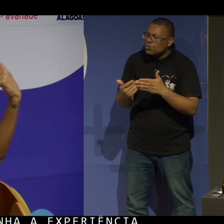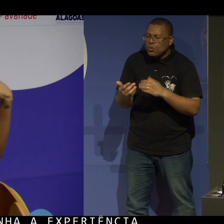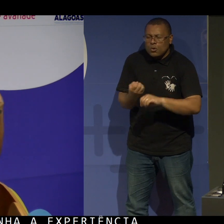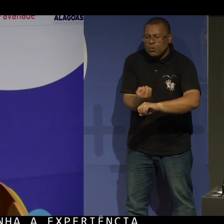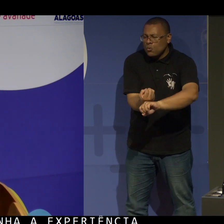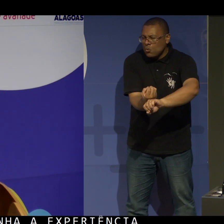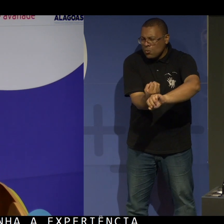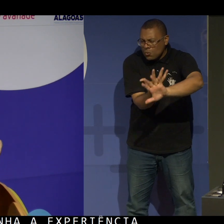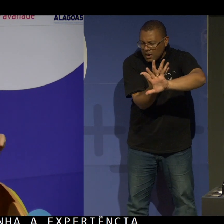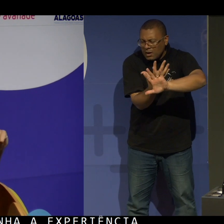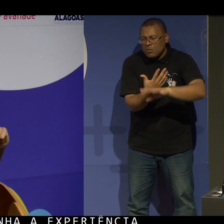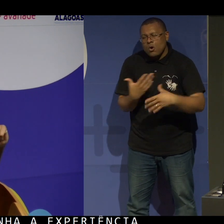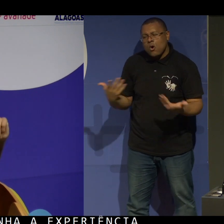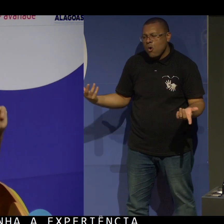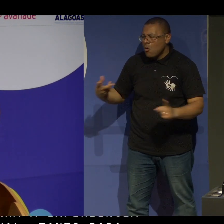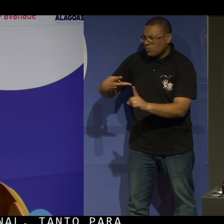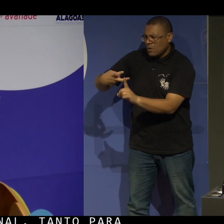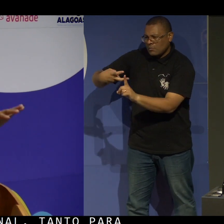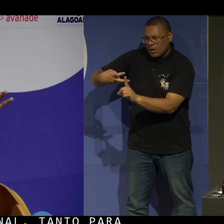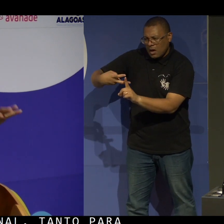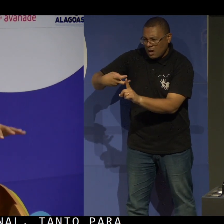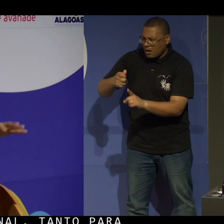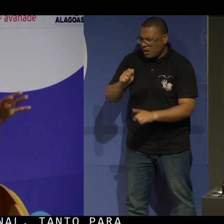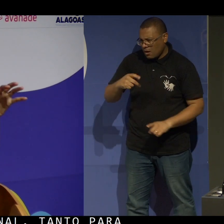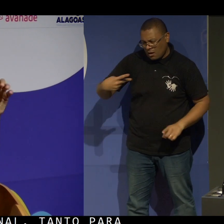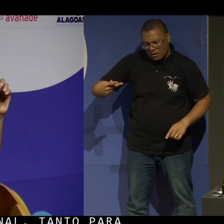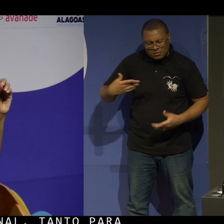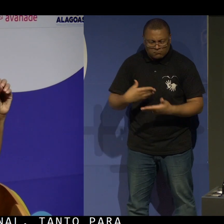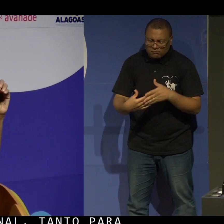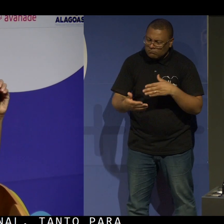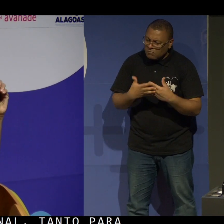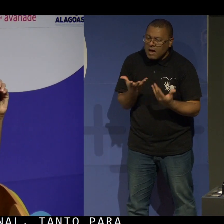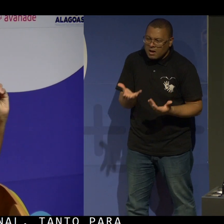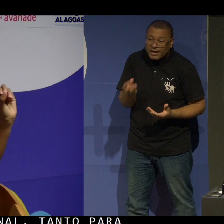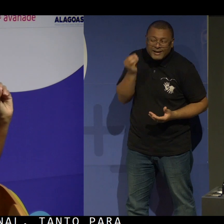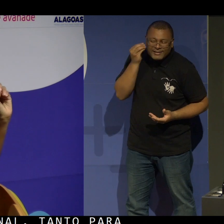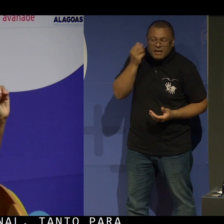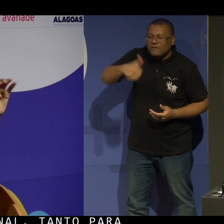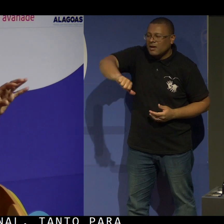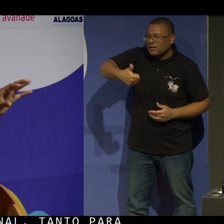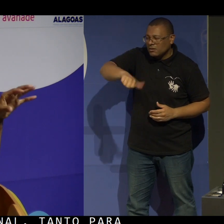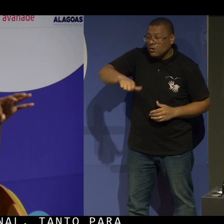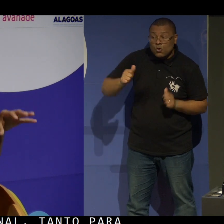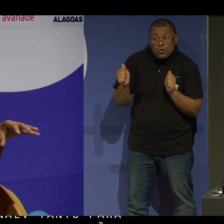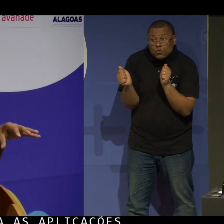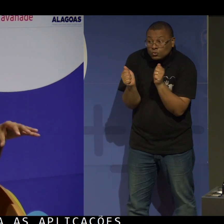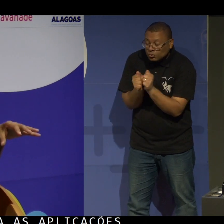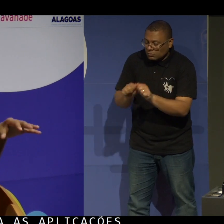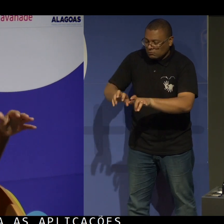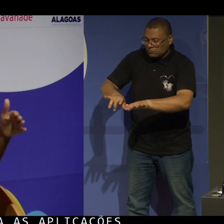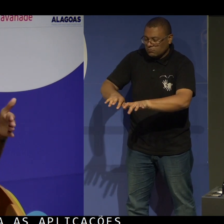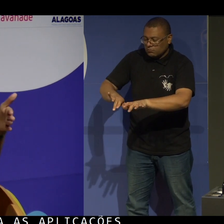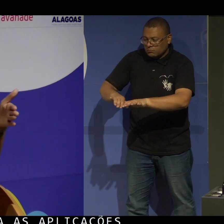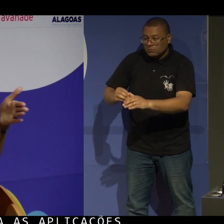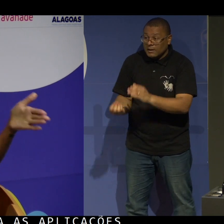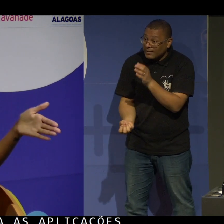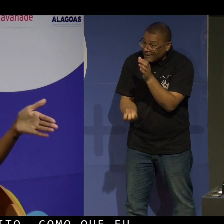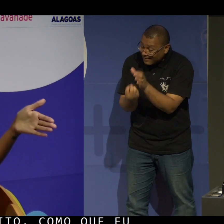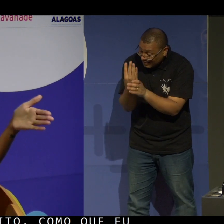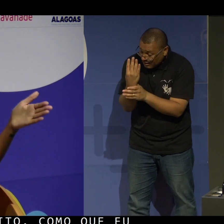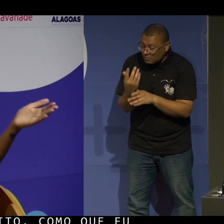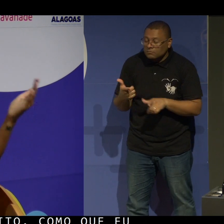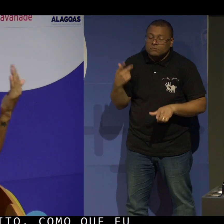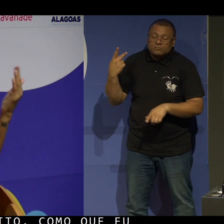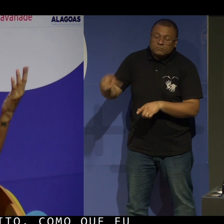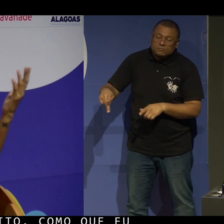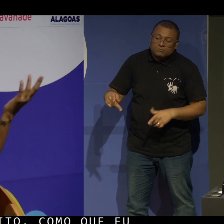para as aplicações mobile. tudo feito, como eu posso dizer, junto com o desenvolvedor, que vem a parte